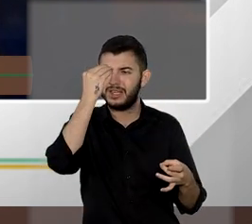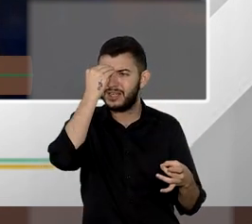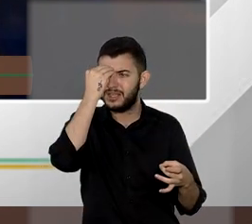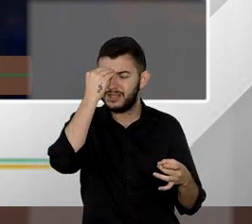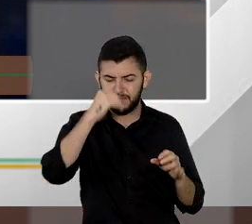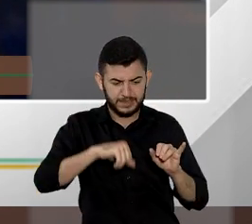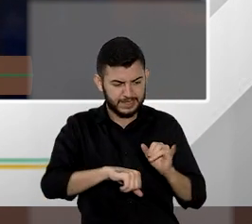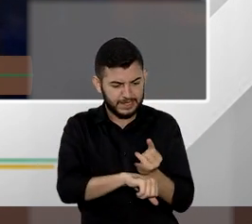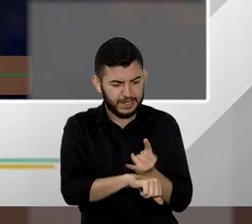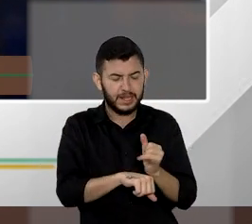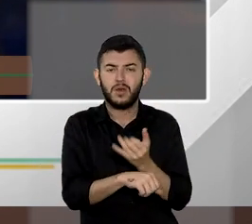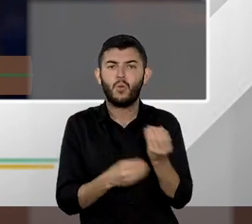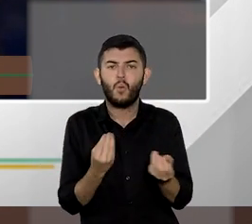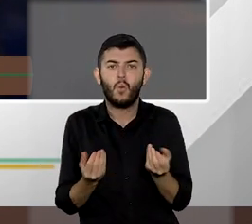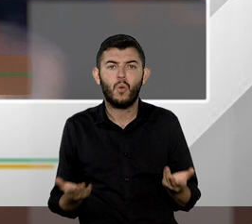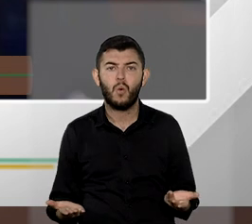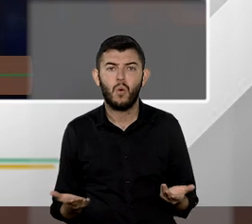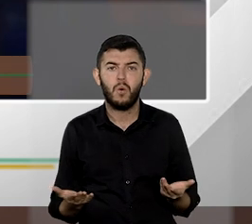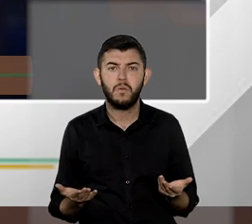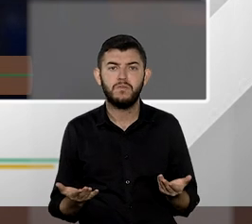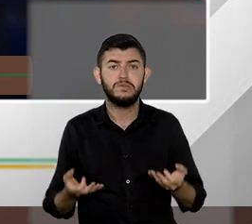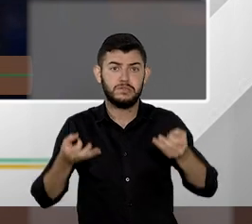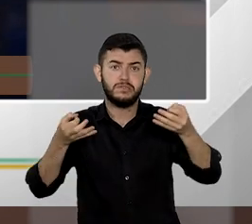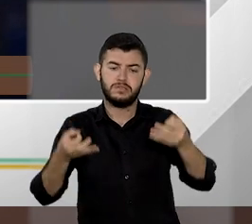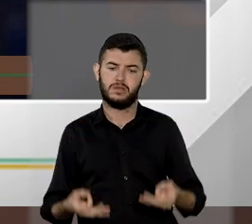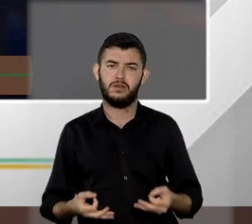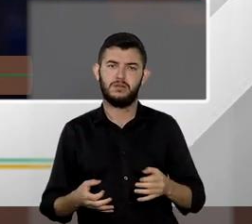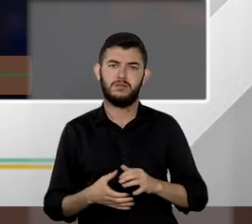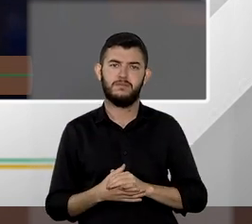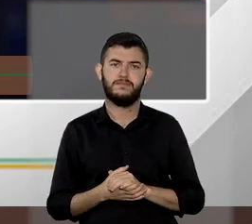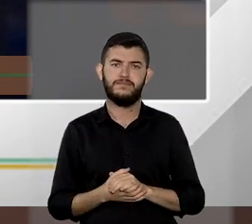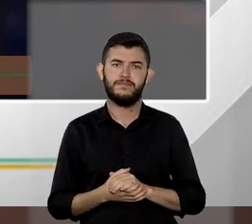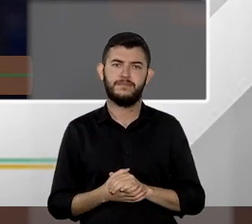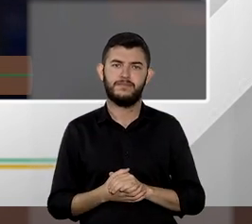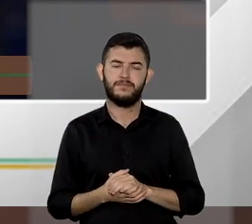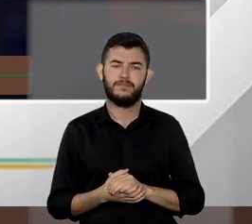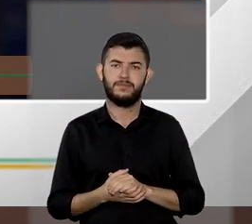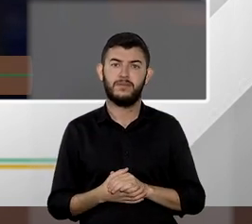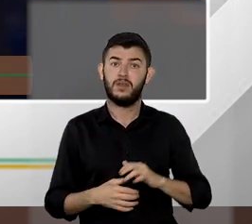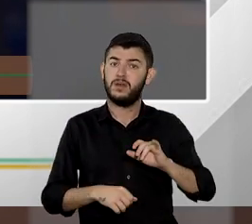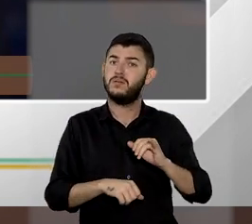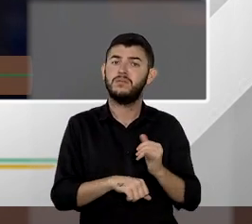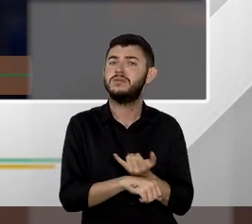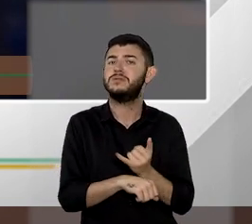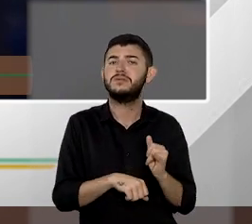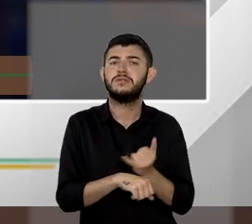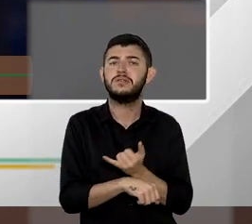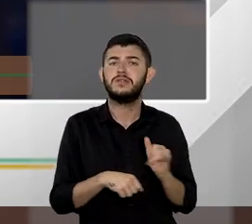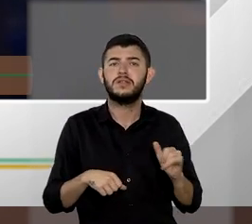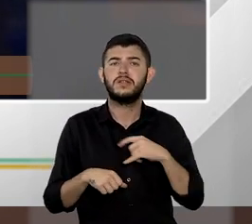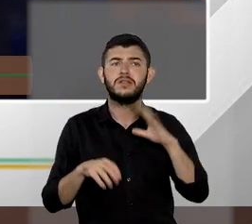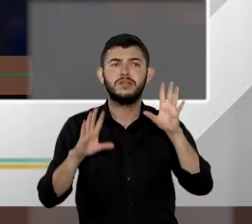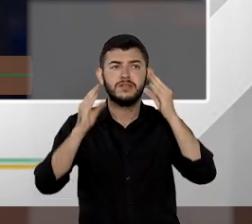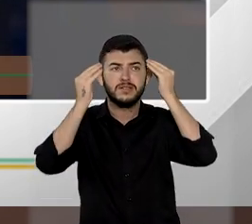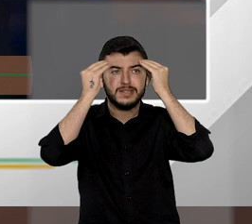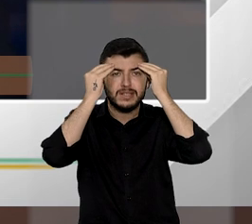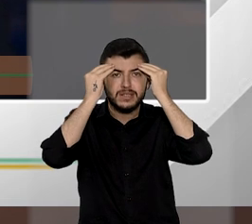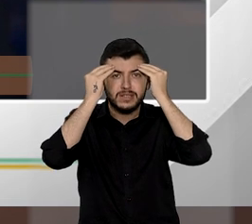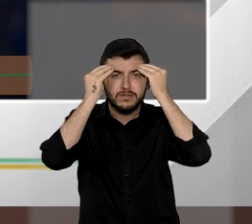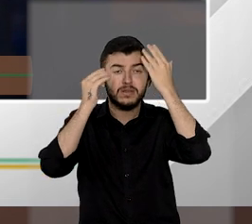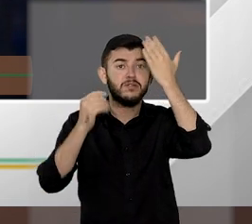solução que seja que seja correta que seja aquela que de fato demonstre